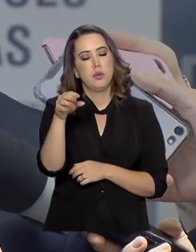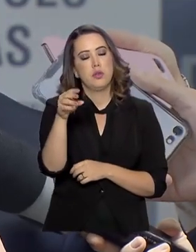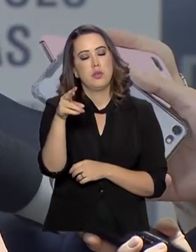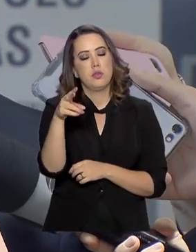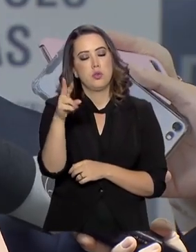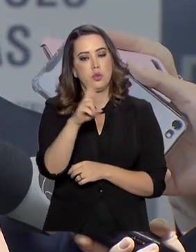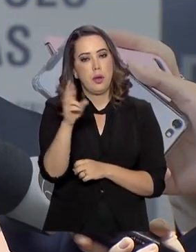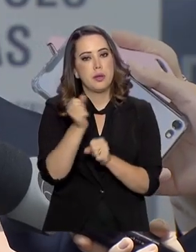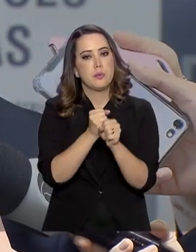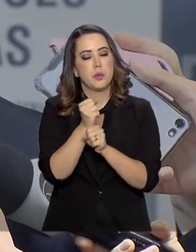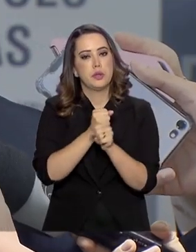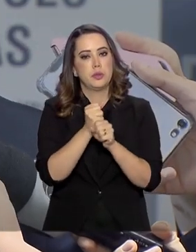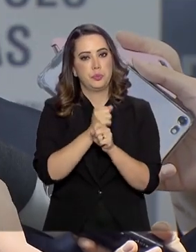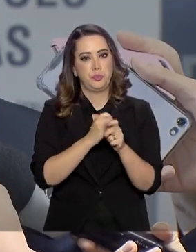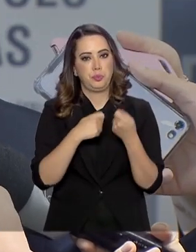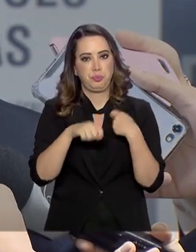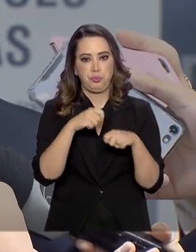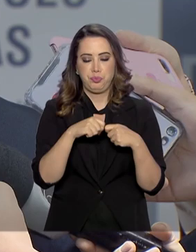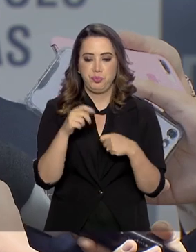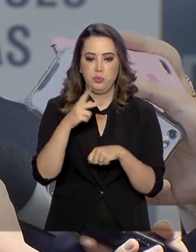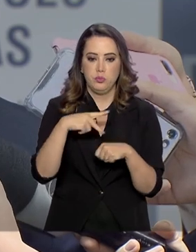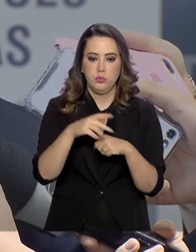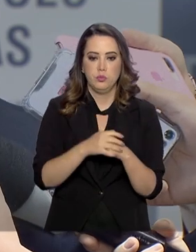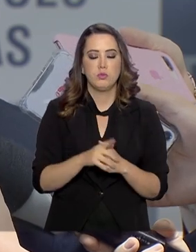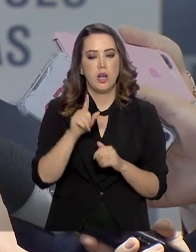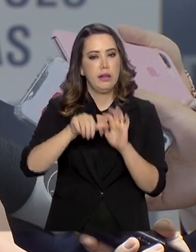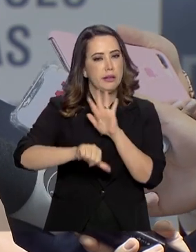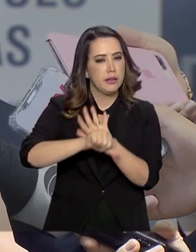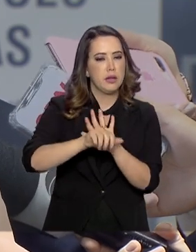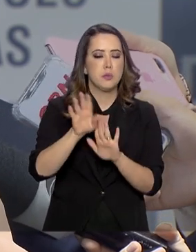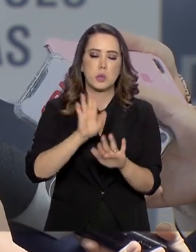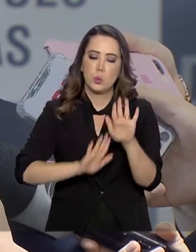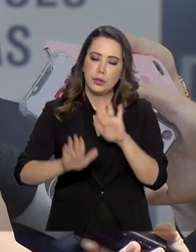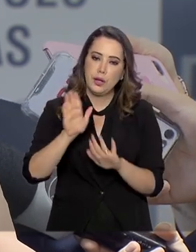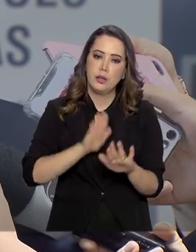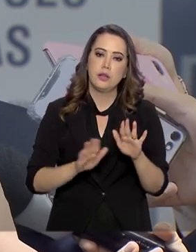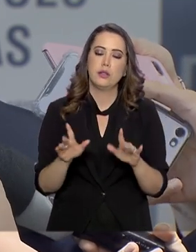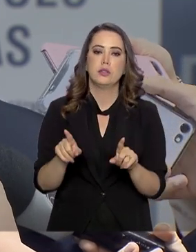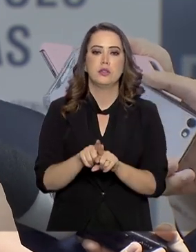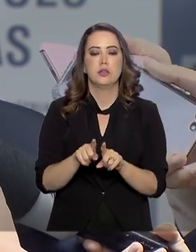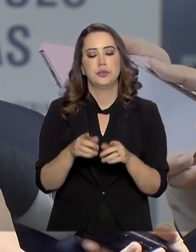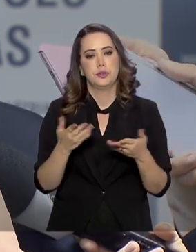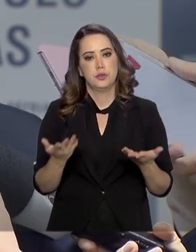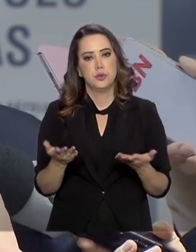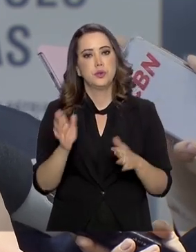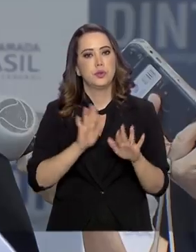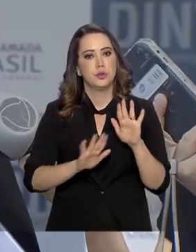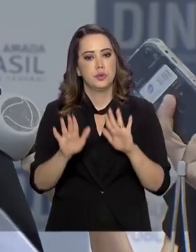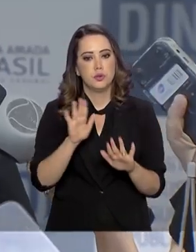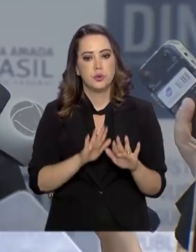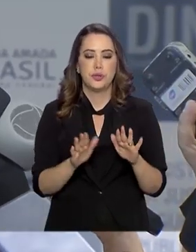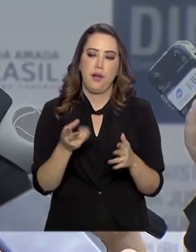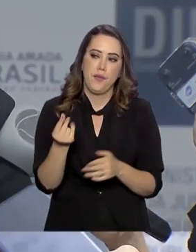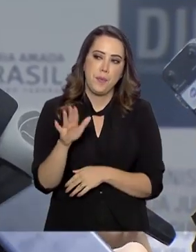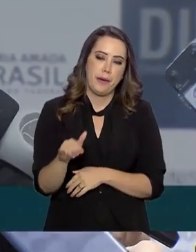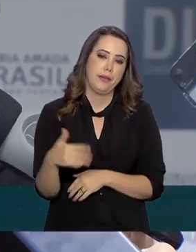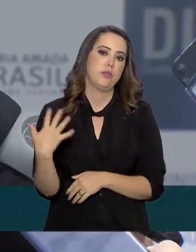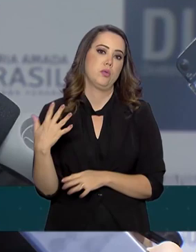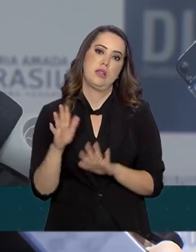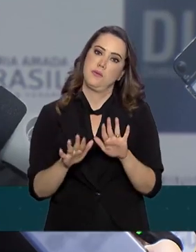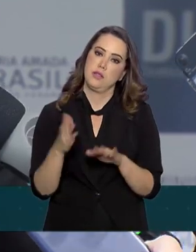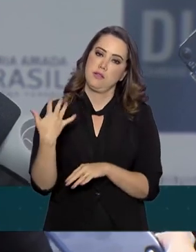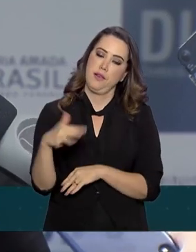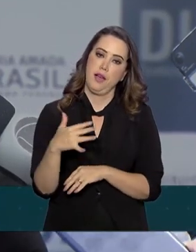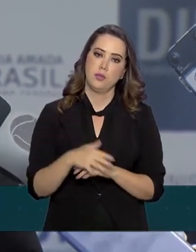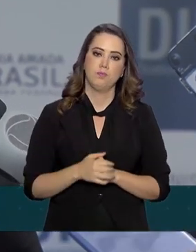crime e, segundo, tem que ter alguns cuidados e ter cuidado com o barato de secar. A estimativa de possibilidade de